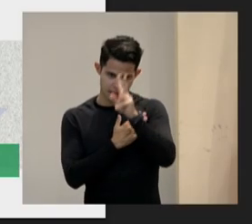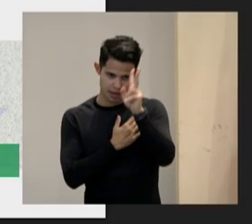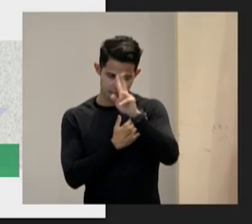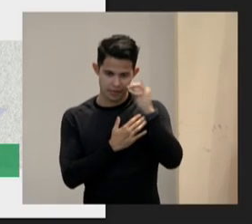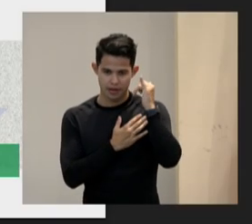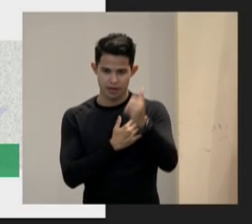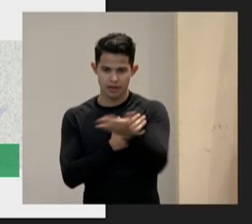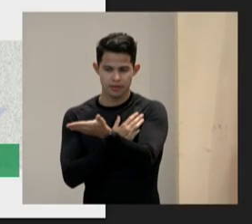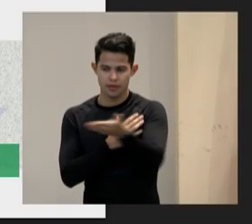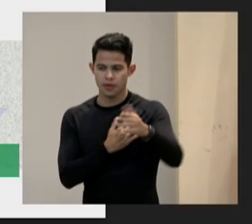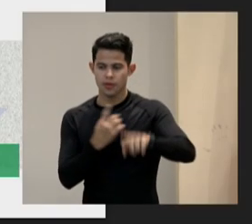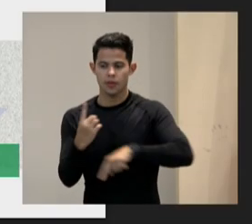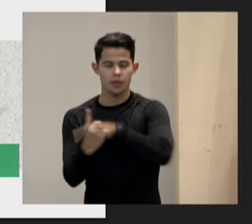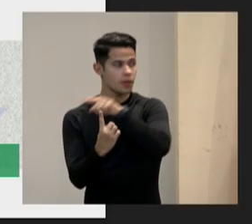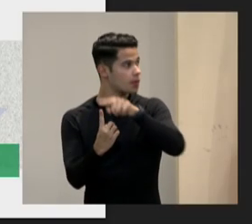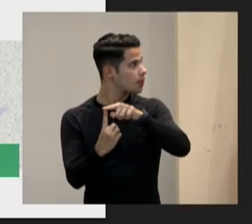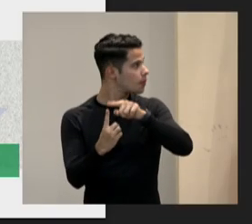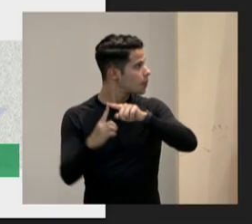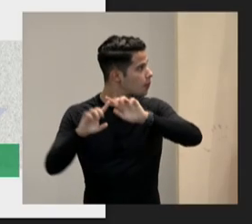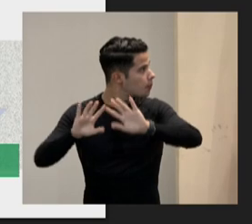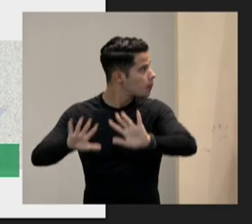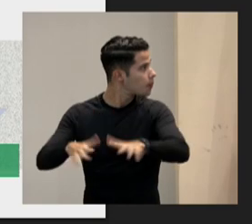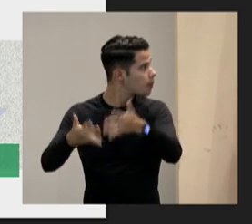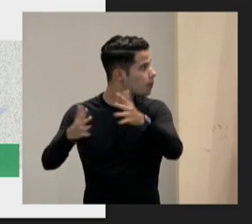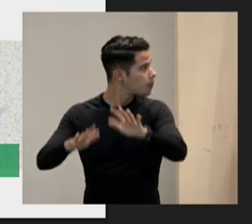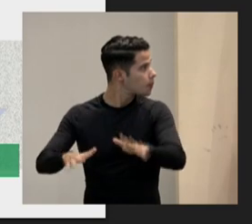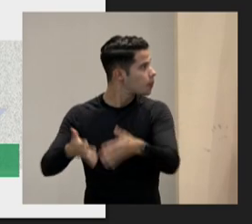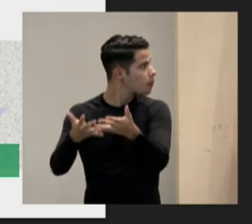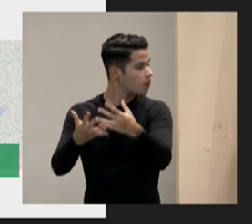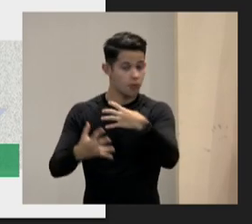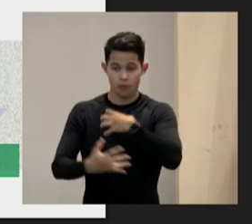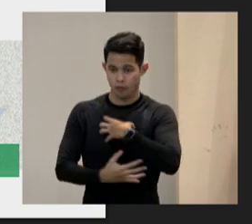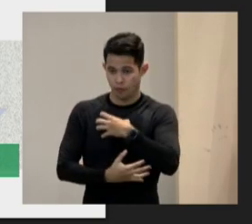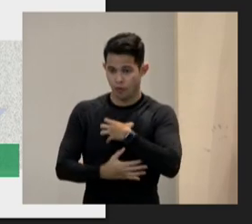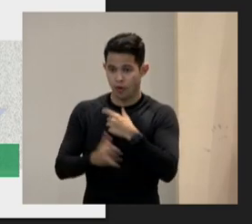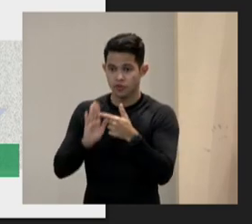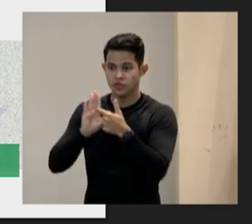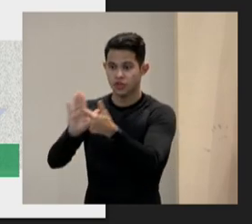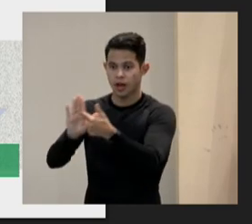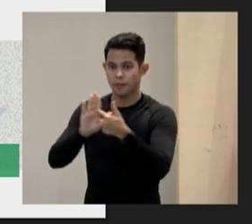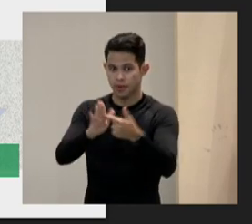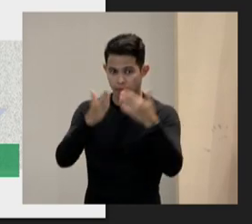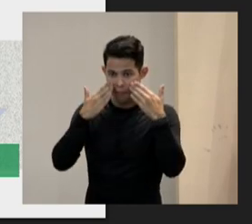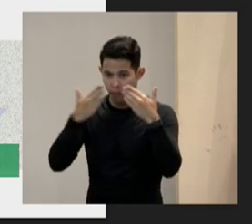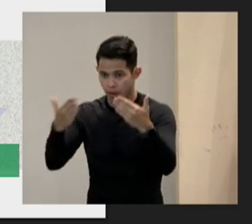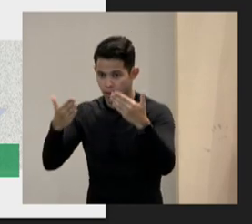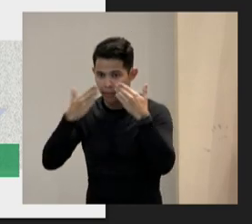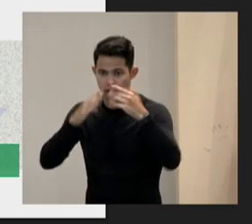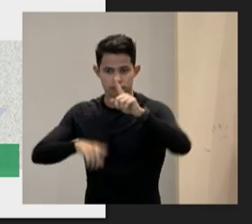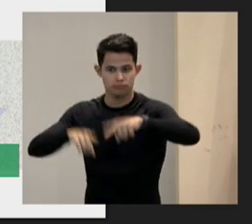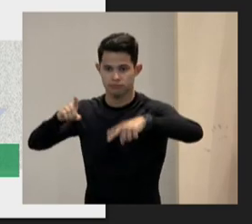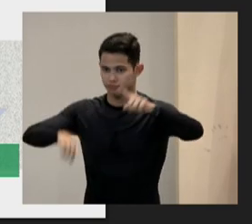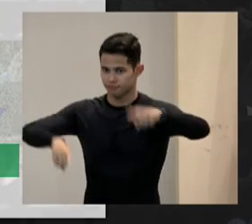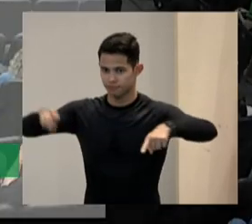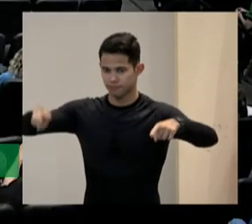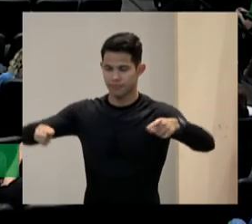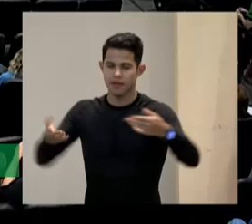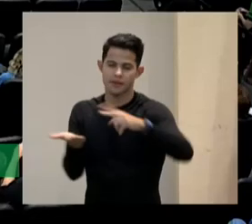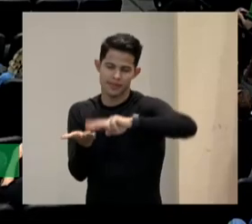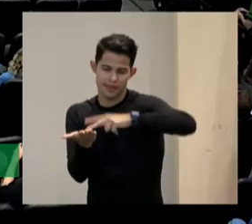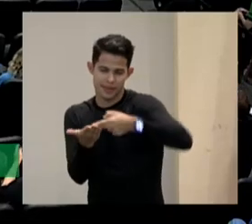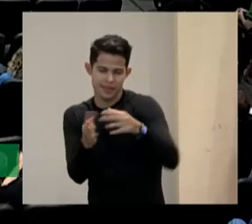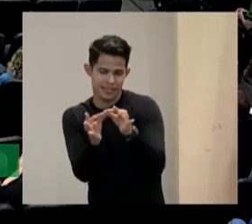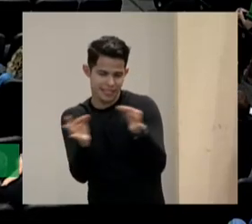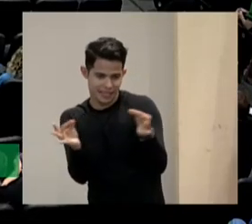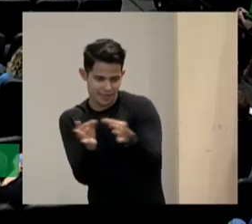são princípio número um proporcionar múltiplas formas de apresentação e eu fazendo uma tradução simples de uma ideia